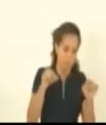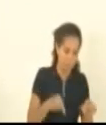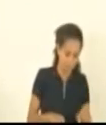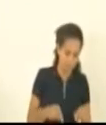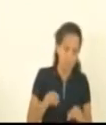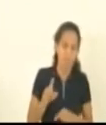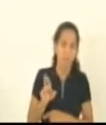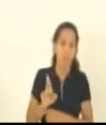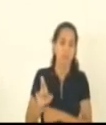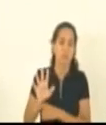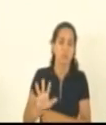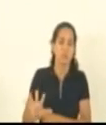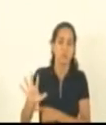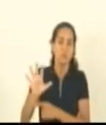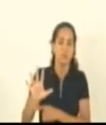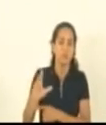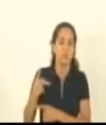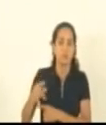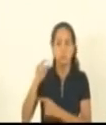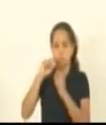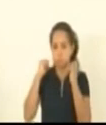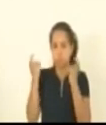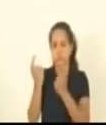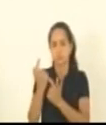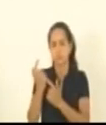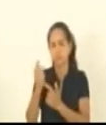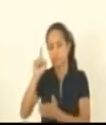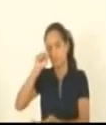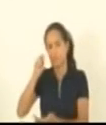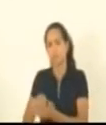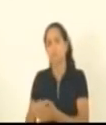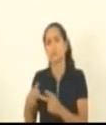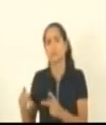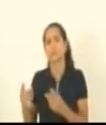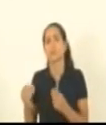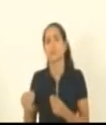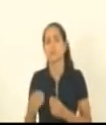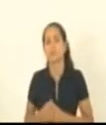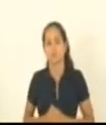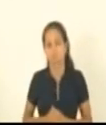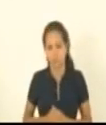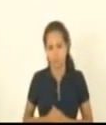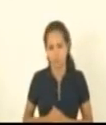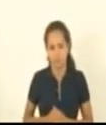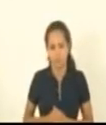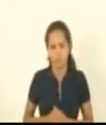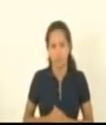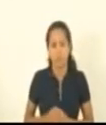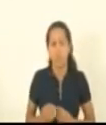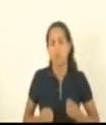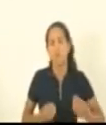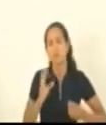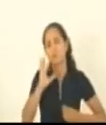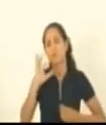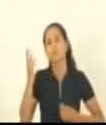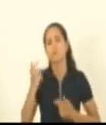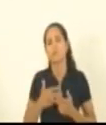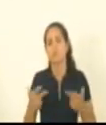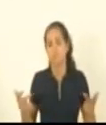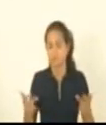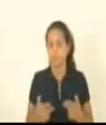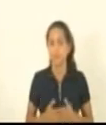Geral da Assembleia como que a Procuradoria Geral vai estar eivada de vícios constitucionais